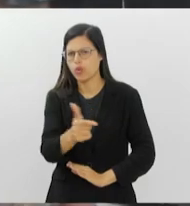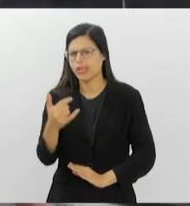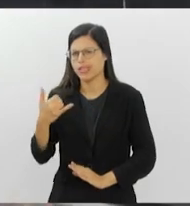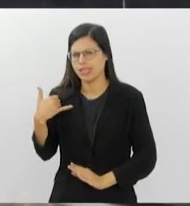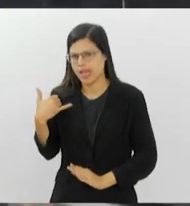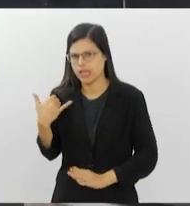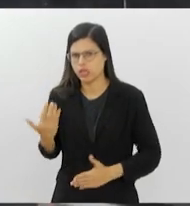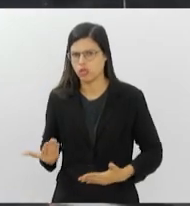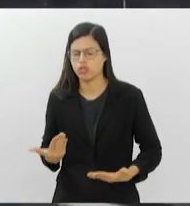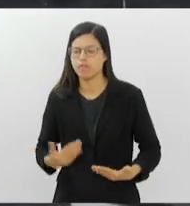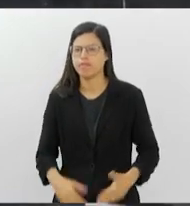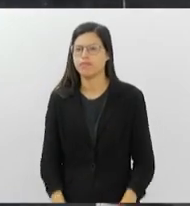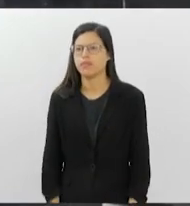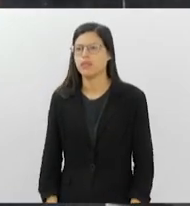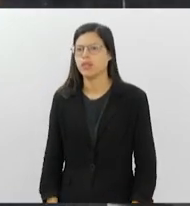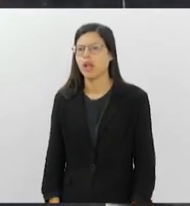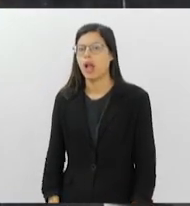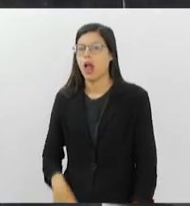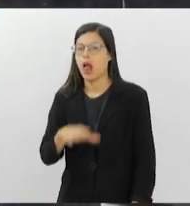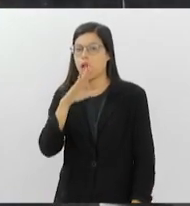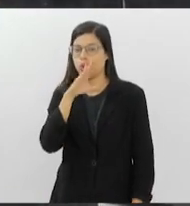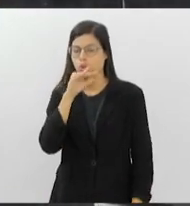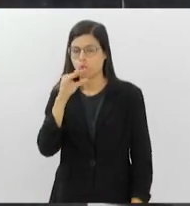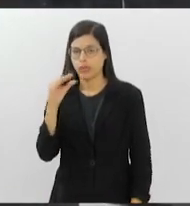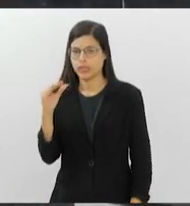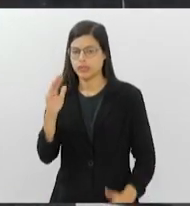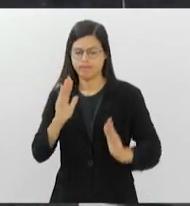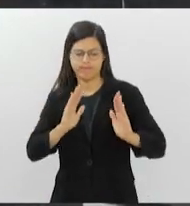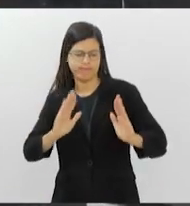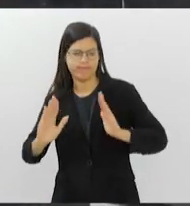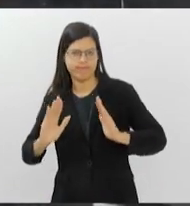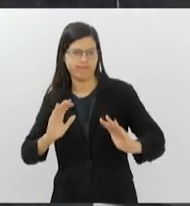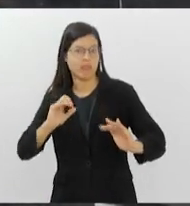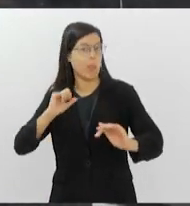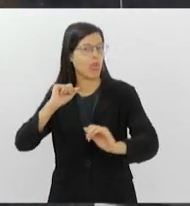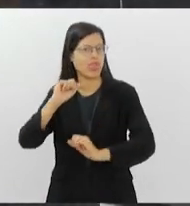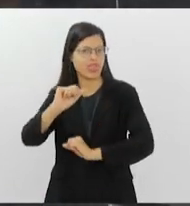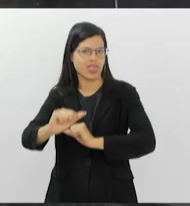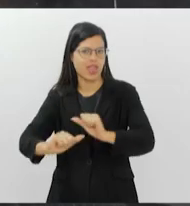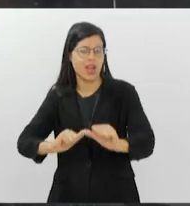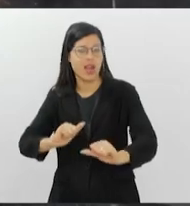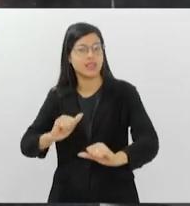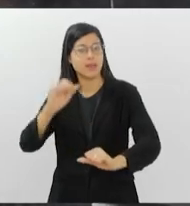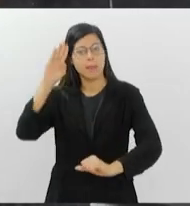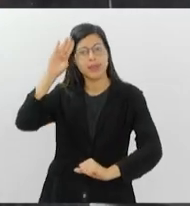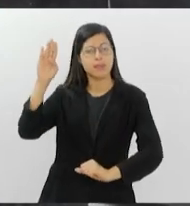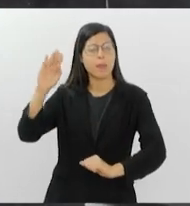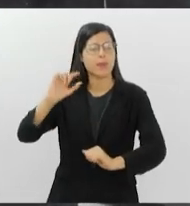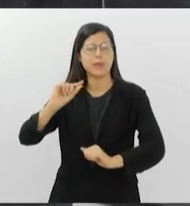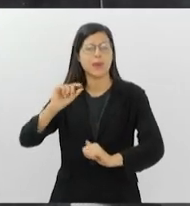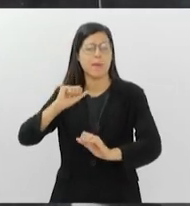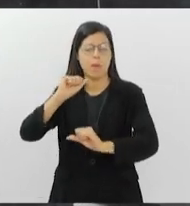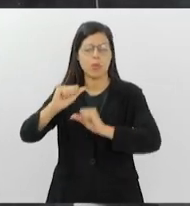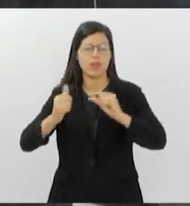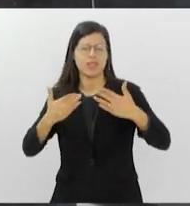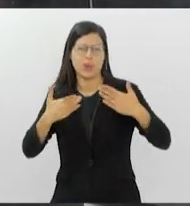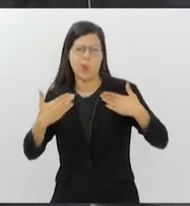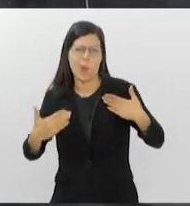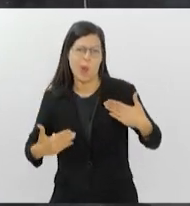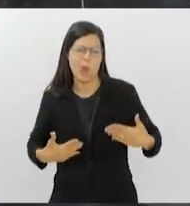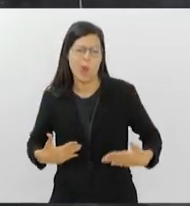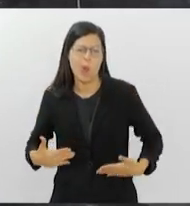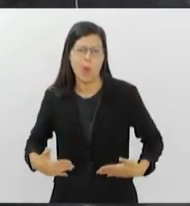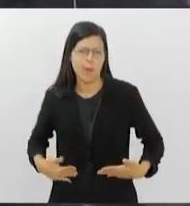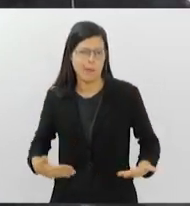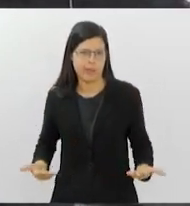A adolescência é uma fase de mudança, principalmente uma mudança fisiológica muito grande acontece. Essa mudança